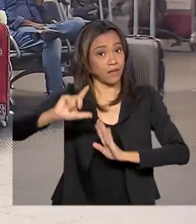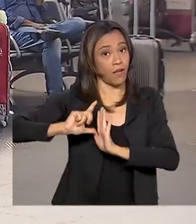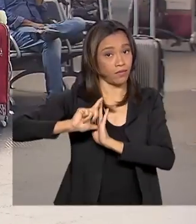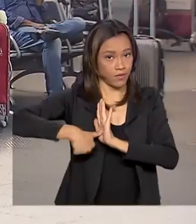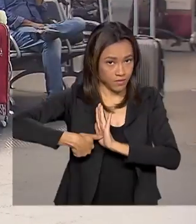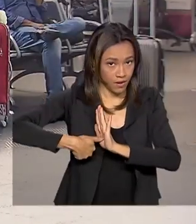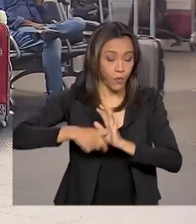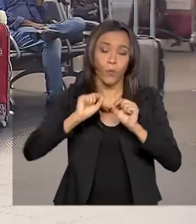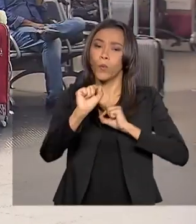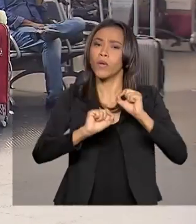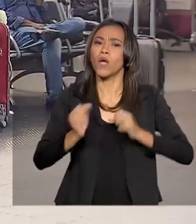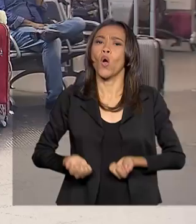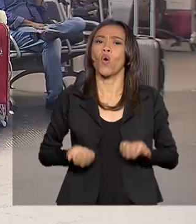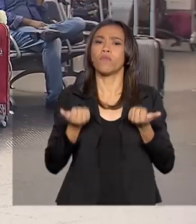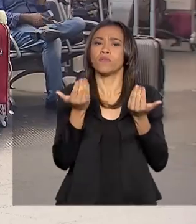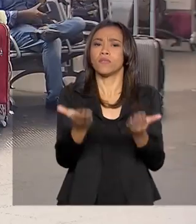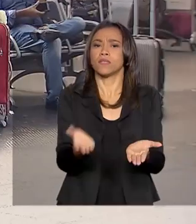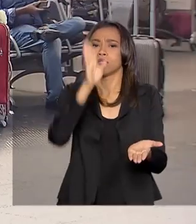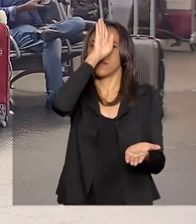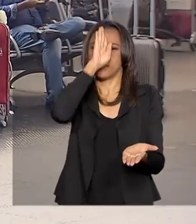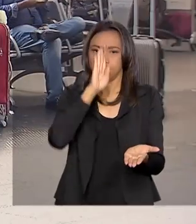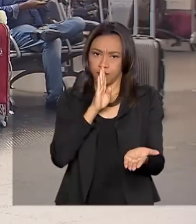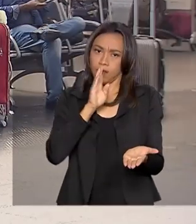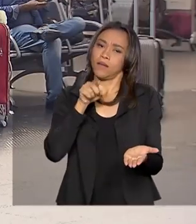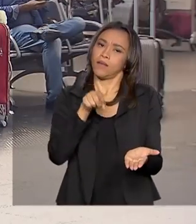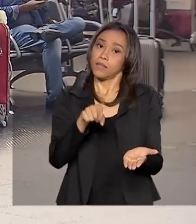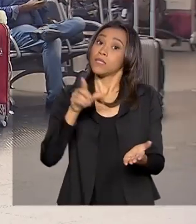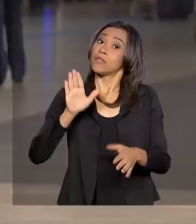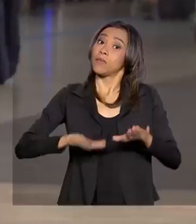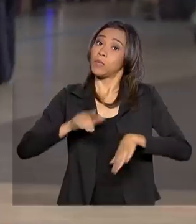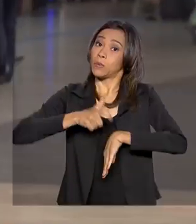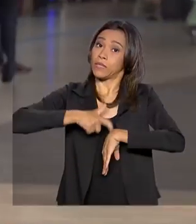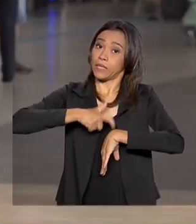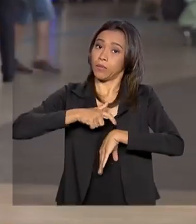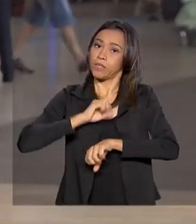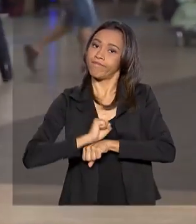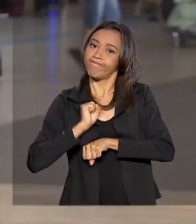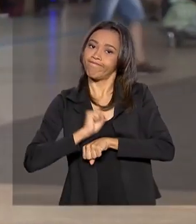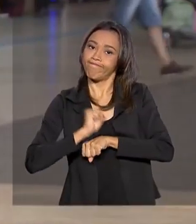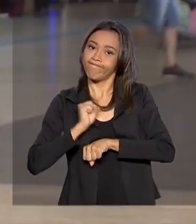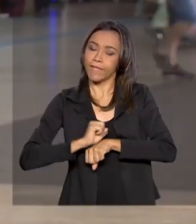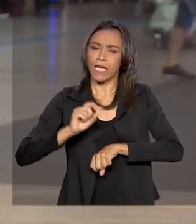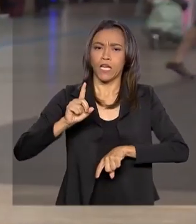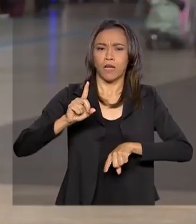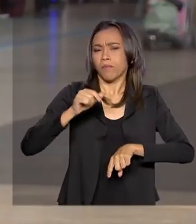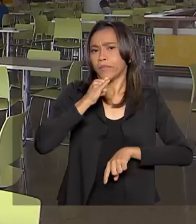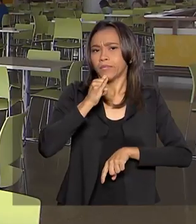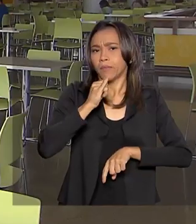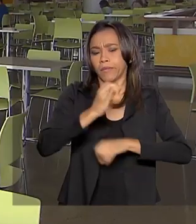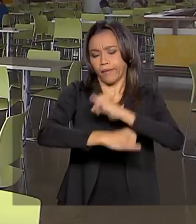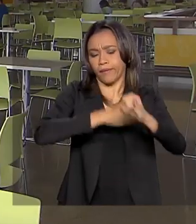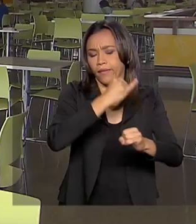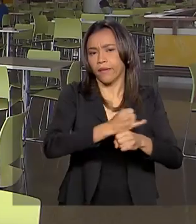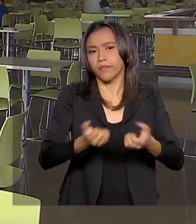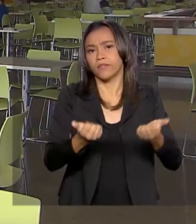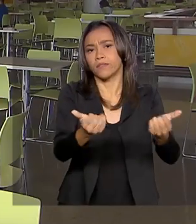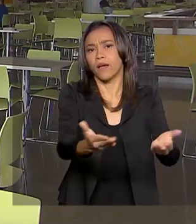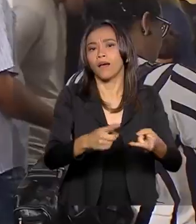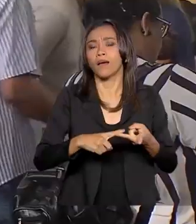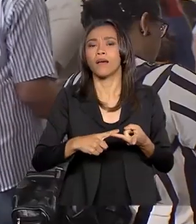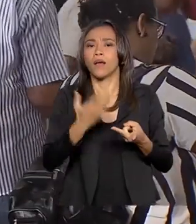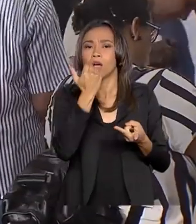elas, oferecer gratuitamente, de acordo com o tempo de espera, assistência material, como internet e alimentação,